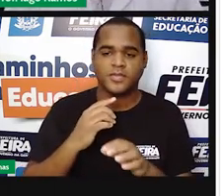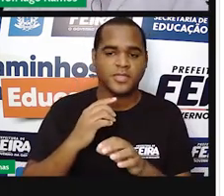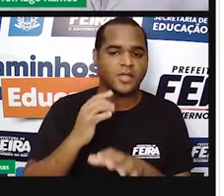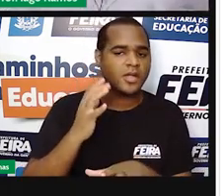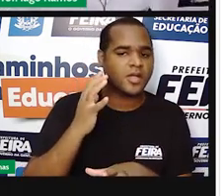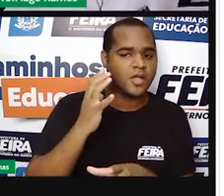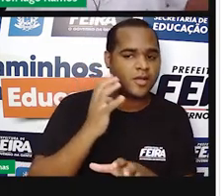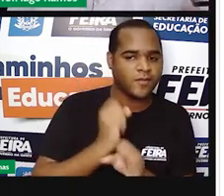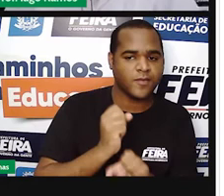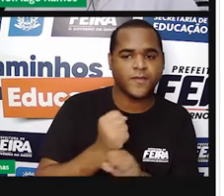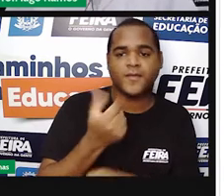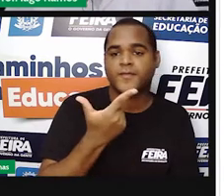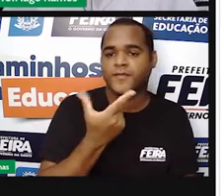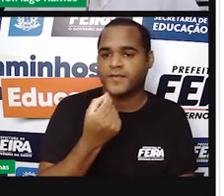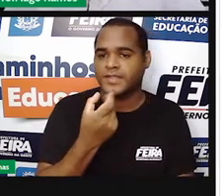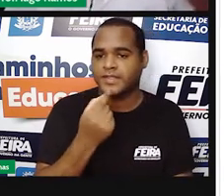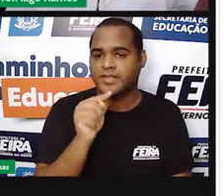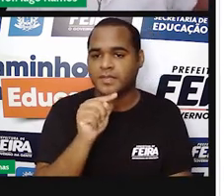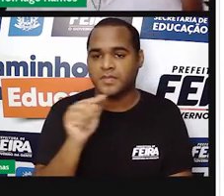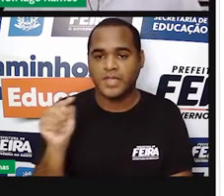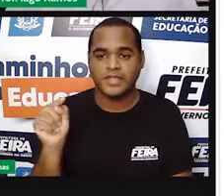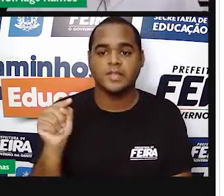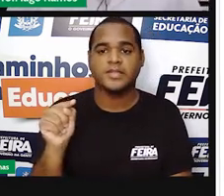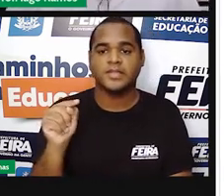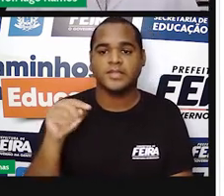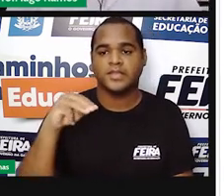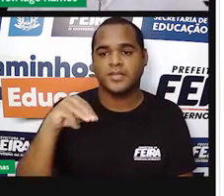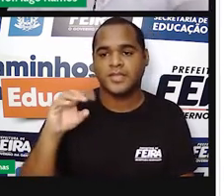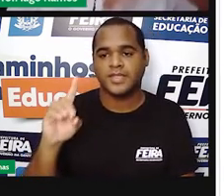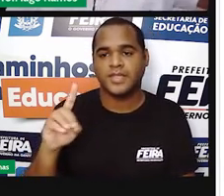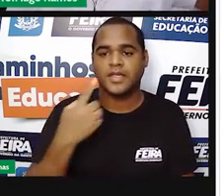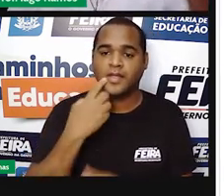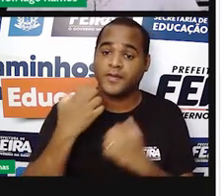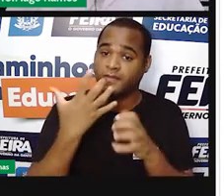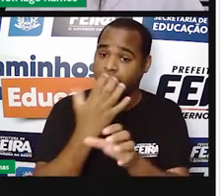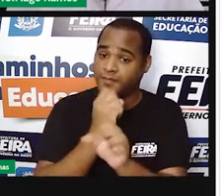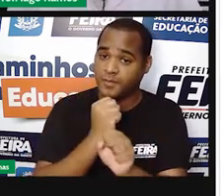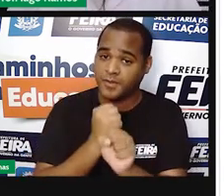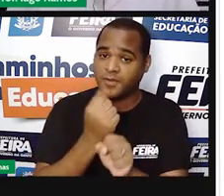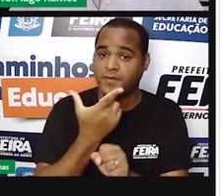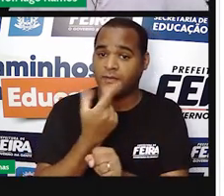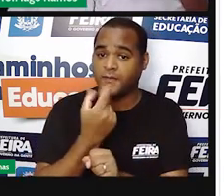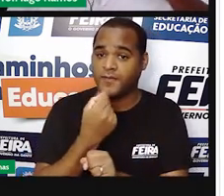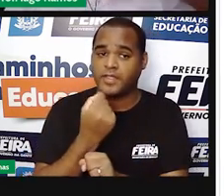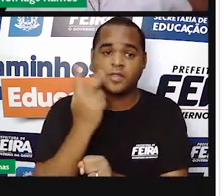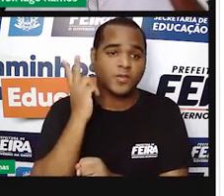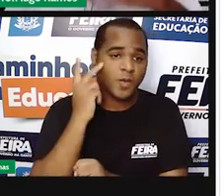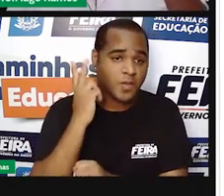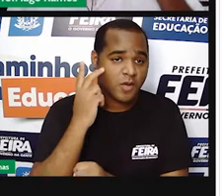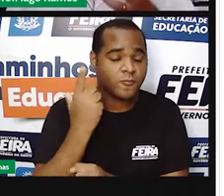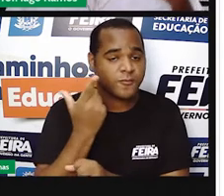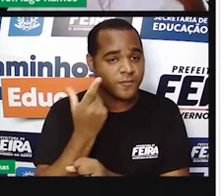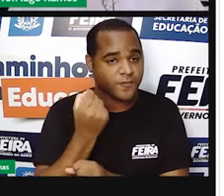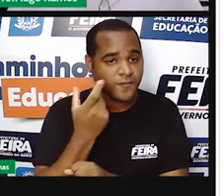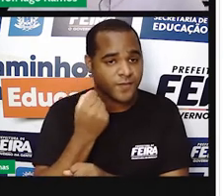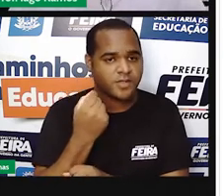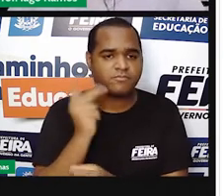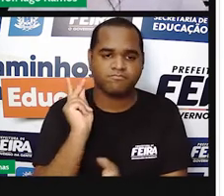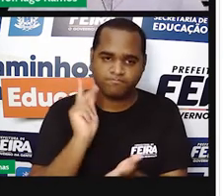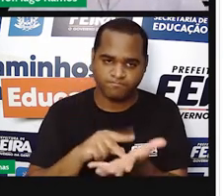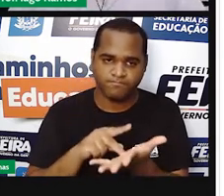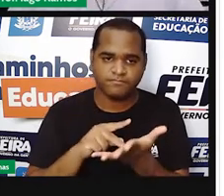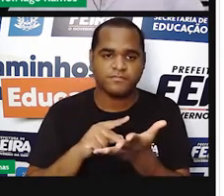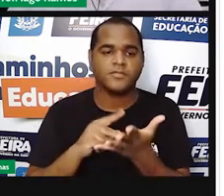20 tá grifado, 20 é número, 20 dá para contar, 20 é número natural, 20 é número real,